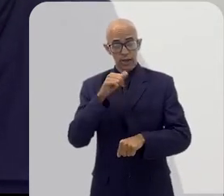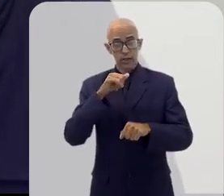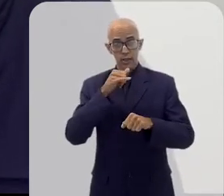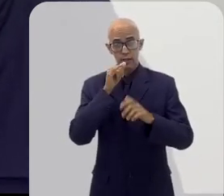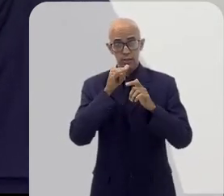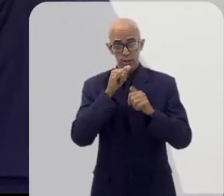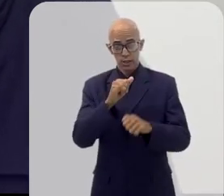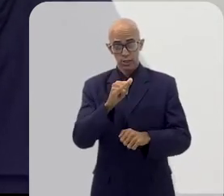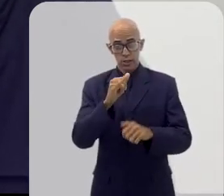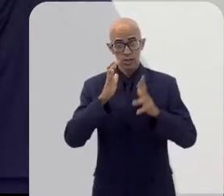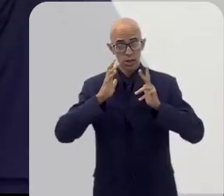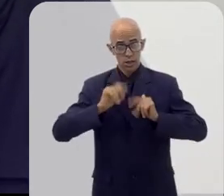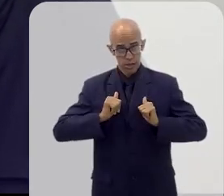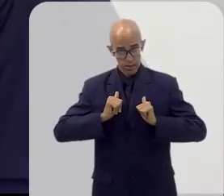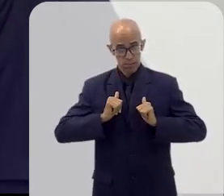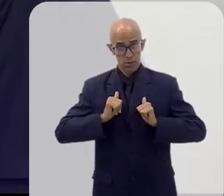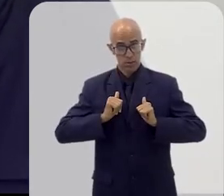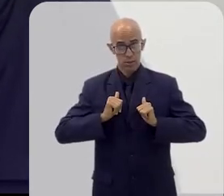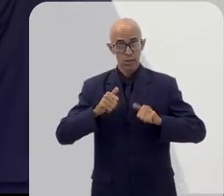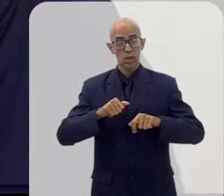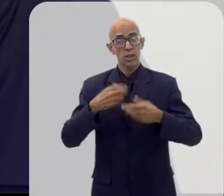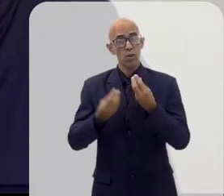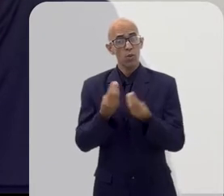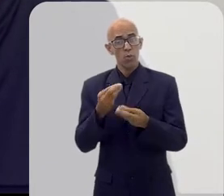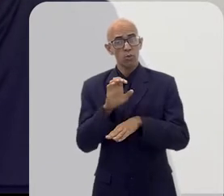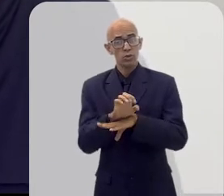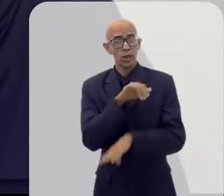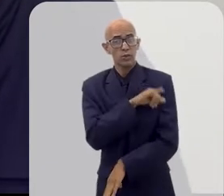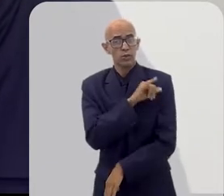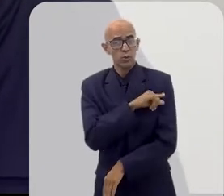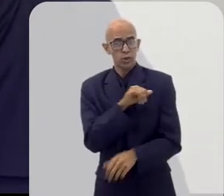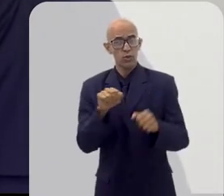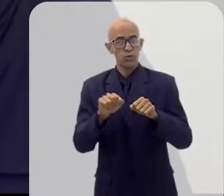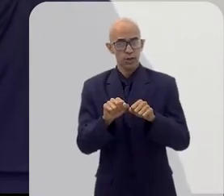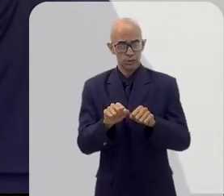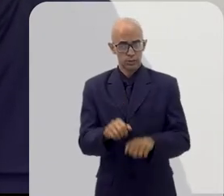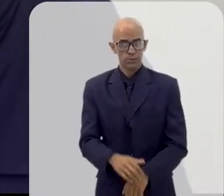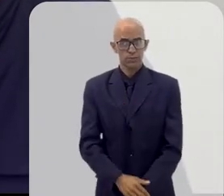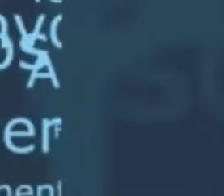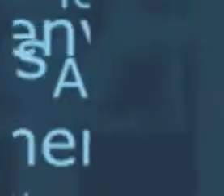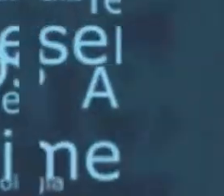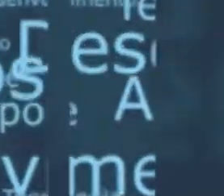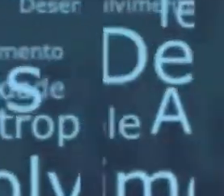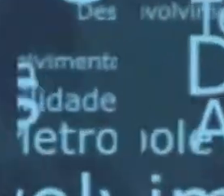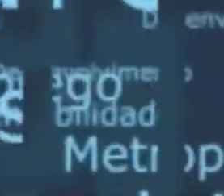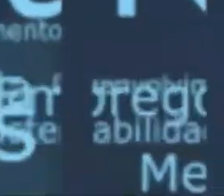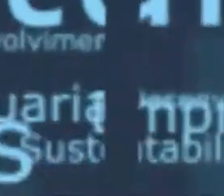limpas e renováveis, e como o Estado do Rio vem atuando nesse setor. O Rio em Foco está no ar.